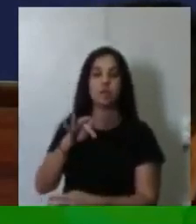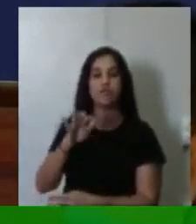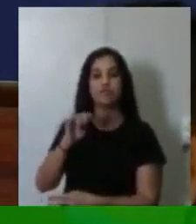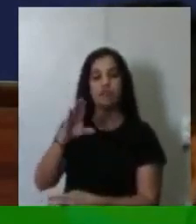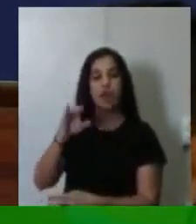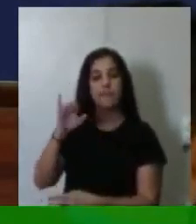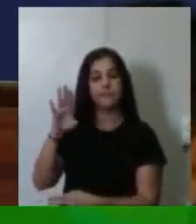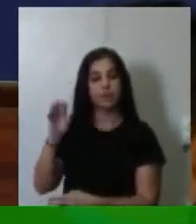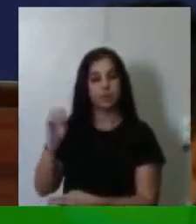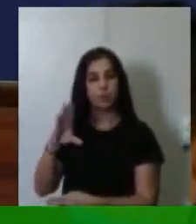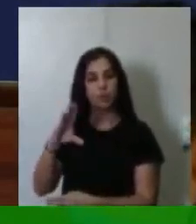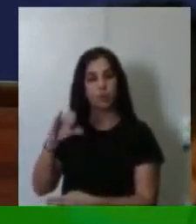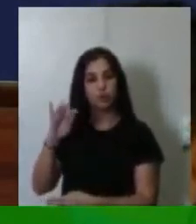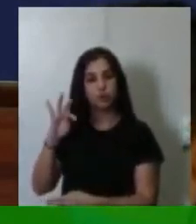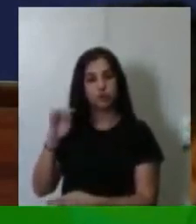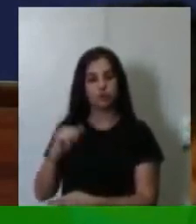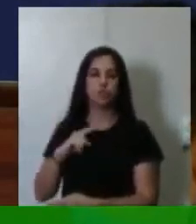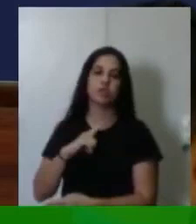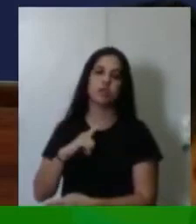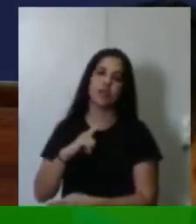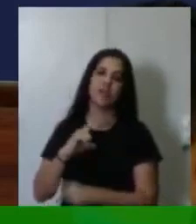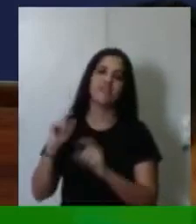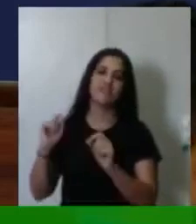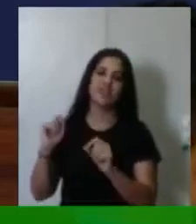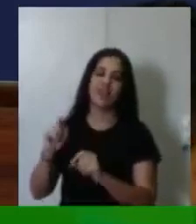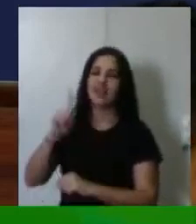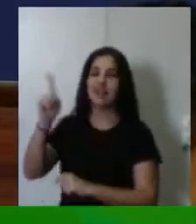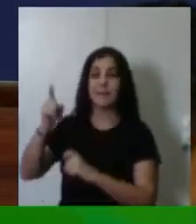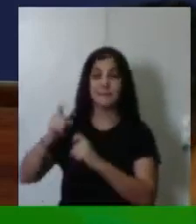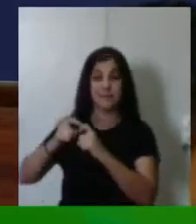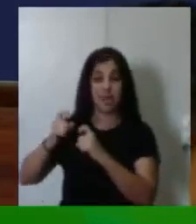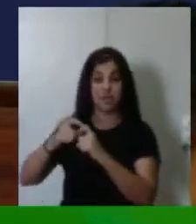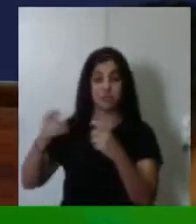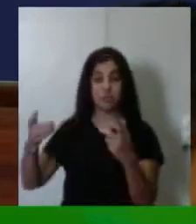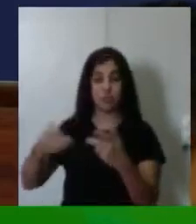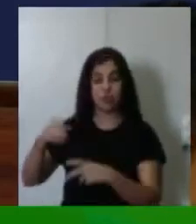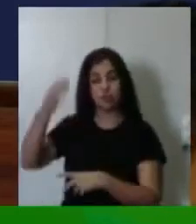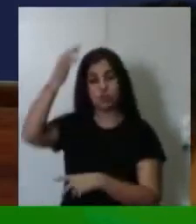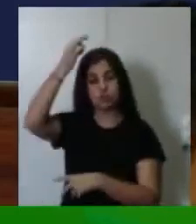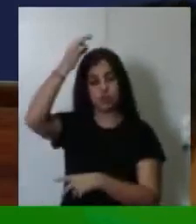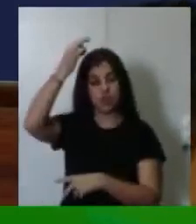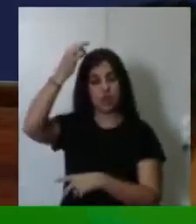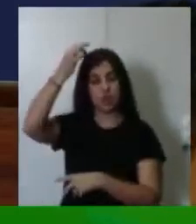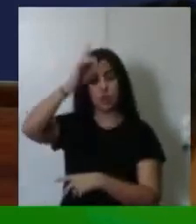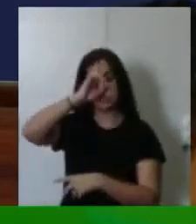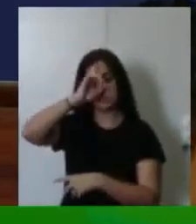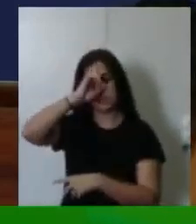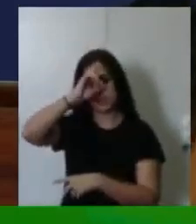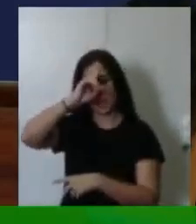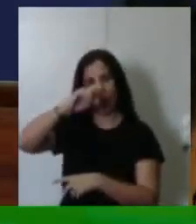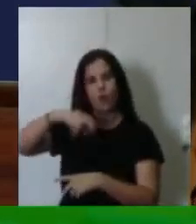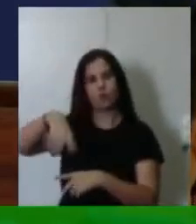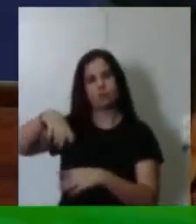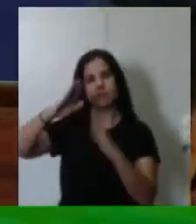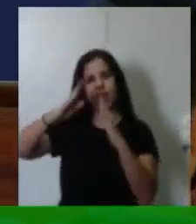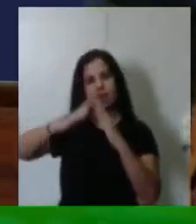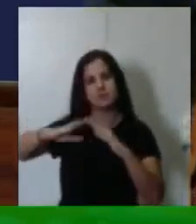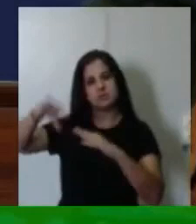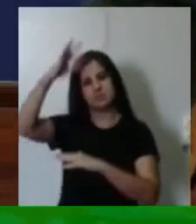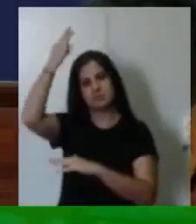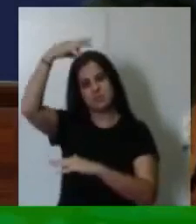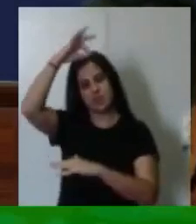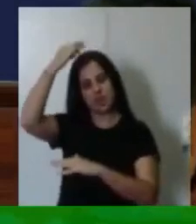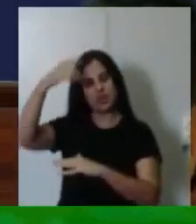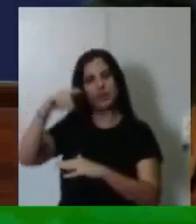de Misericórdia que passaram por essa ONG que nós levamos para Santana, nós temos professores, nós temos músicos na orquestra